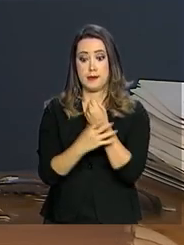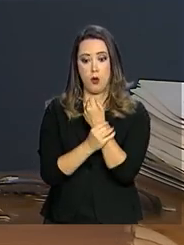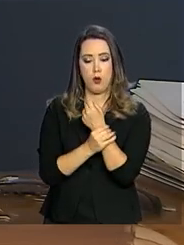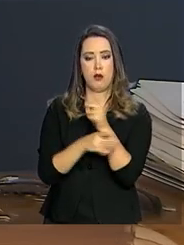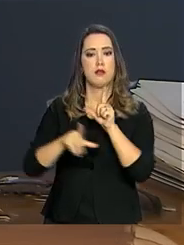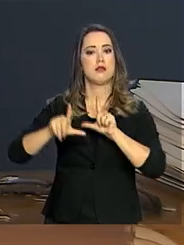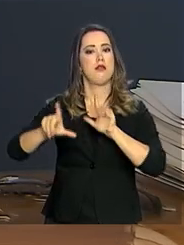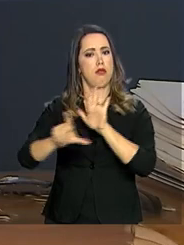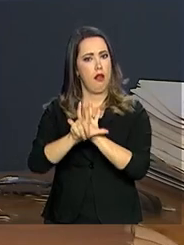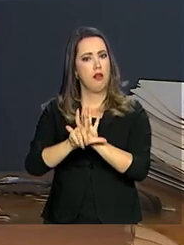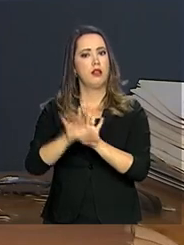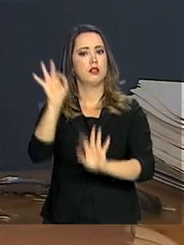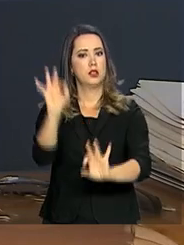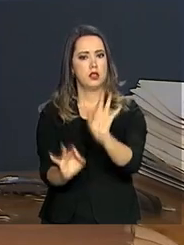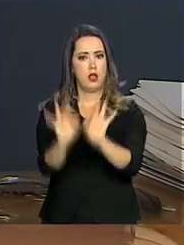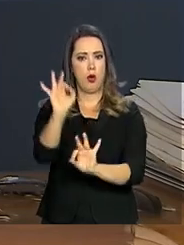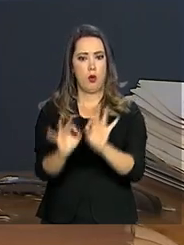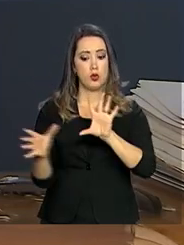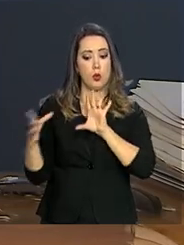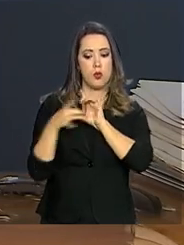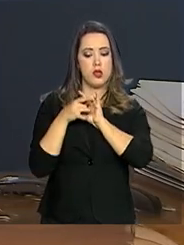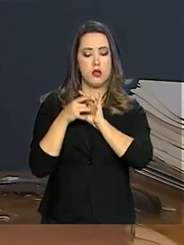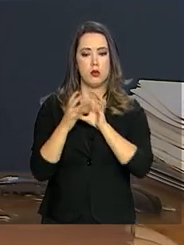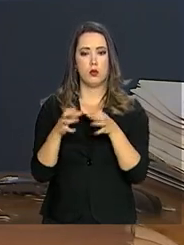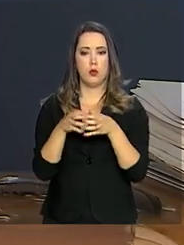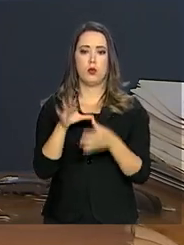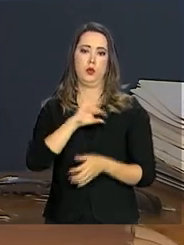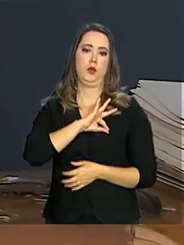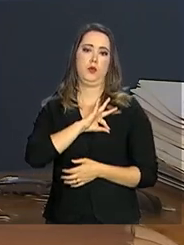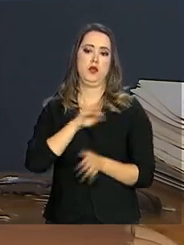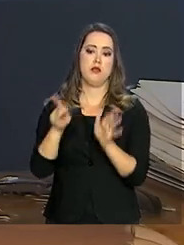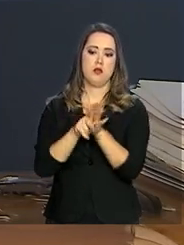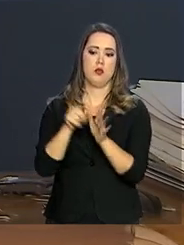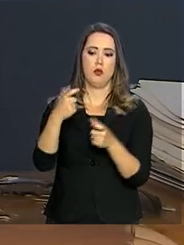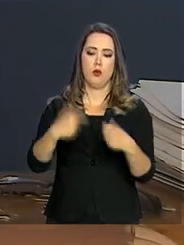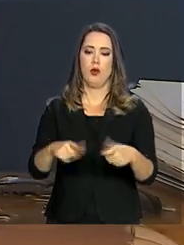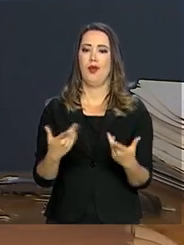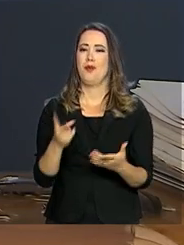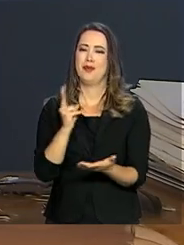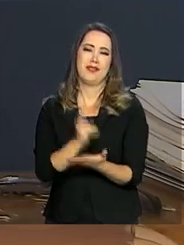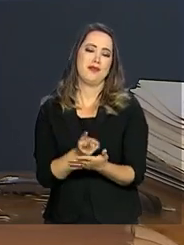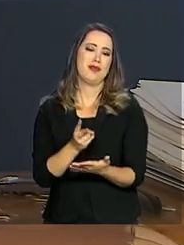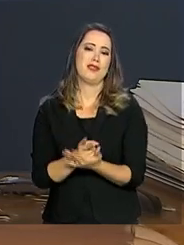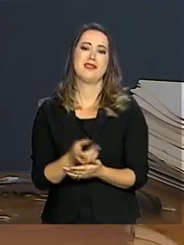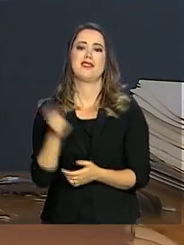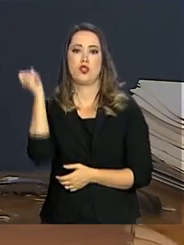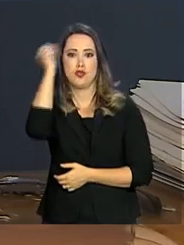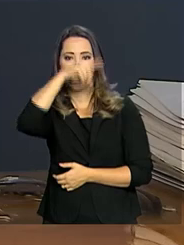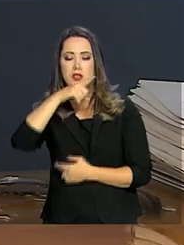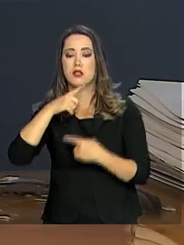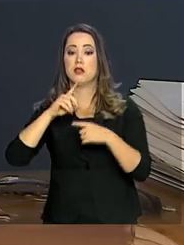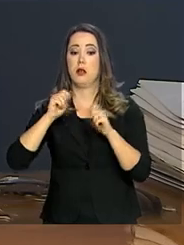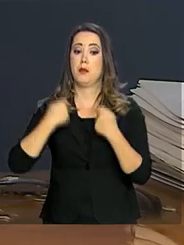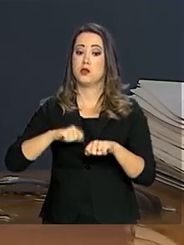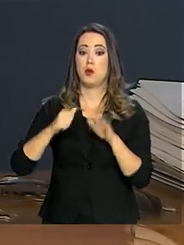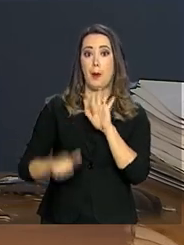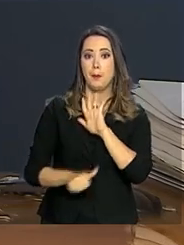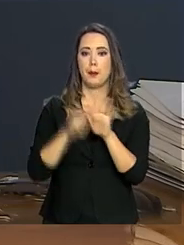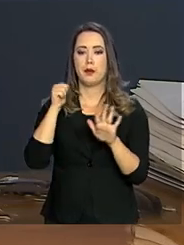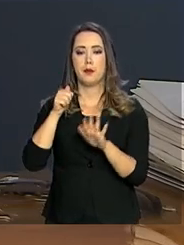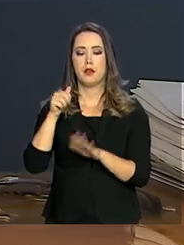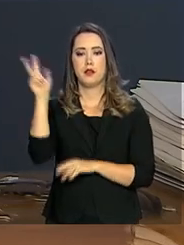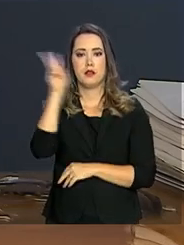coordenar as Forças de Segurança locais. Mas isso, mesmo assim, não foi suficiente. Então, teve que se lançar a mão, pela primeira vez,